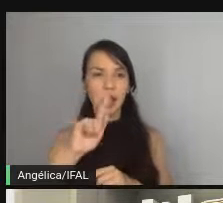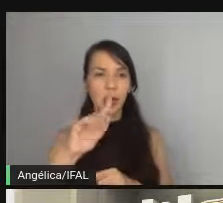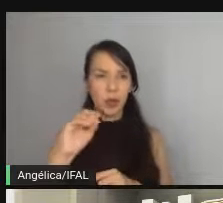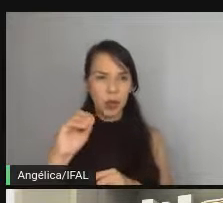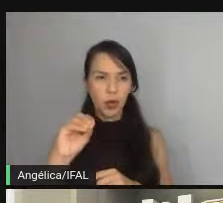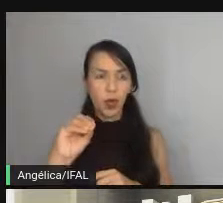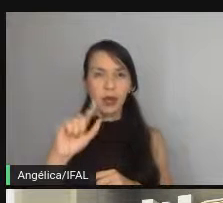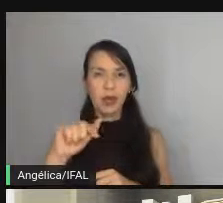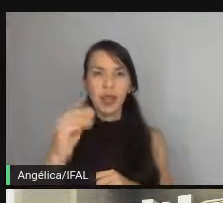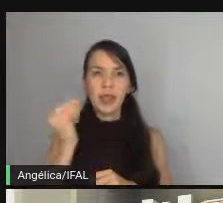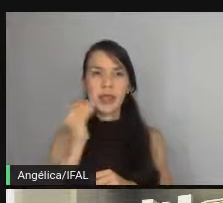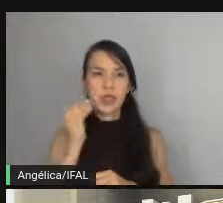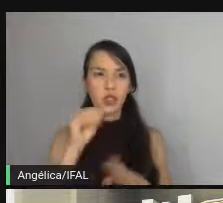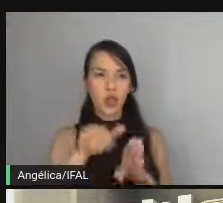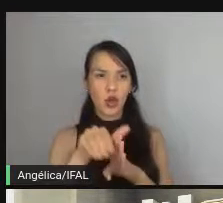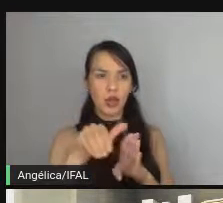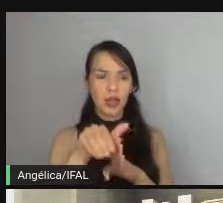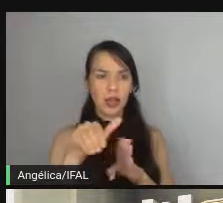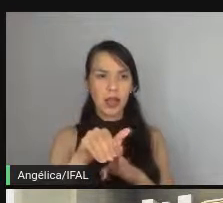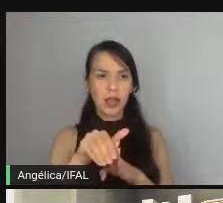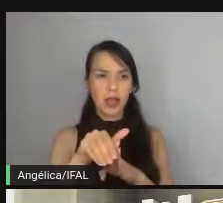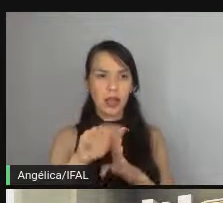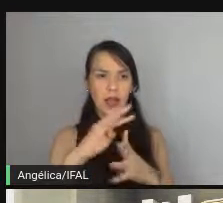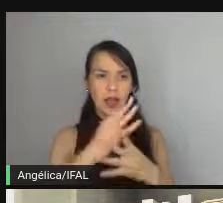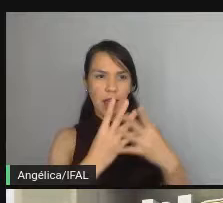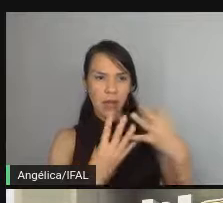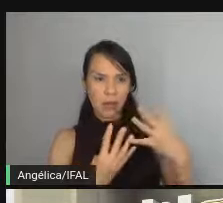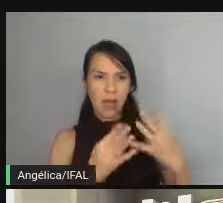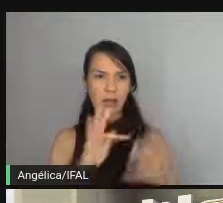testes orientados a tabela